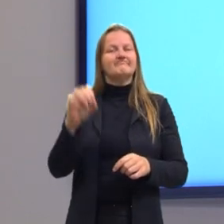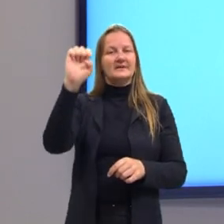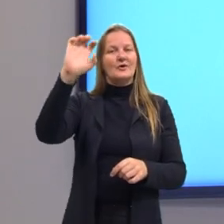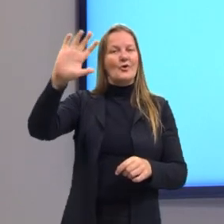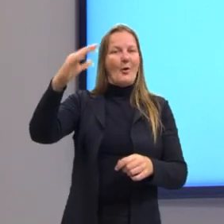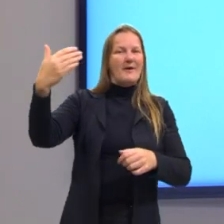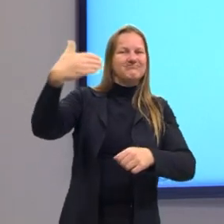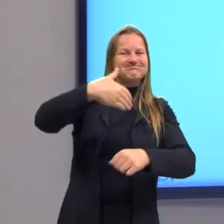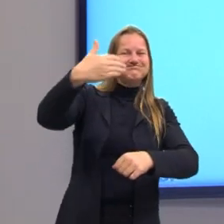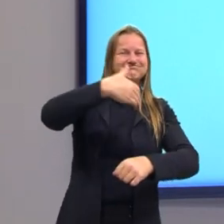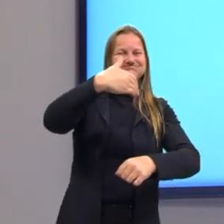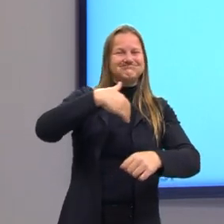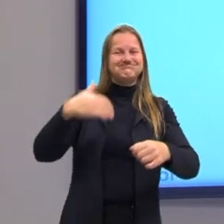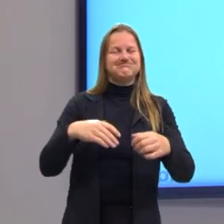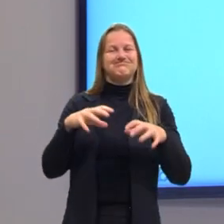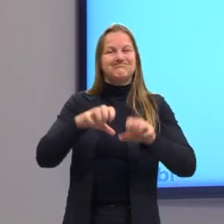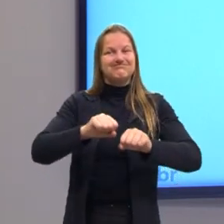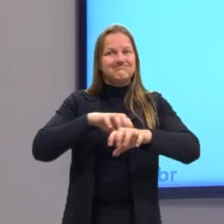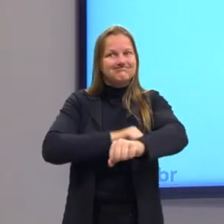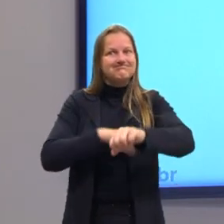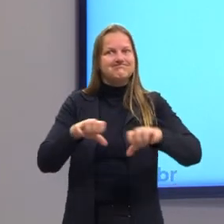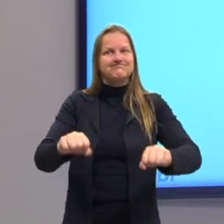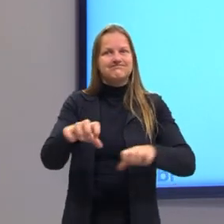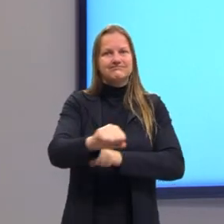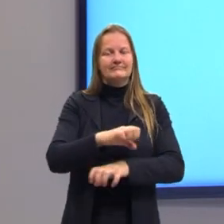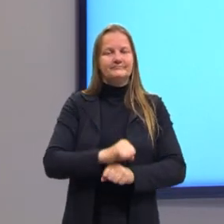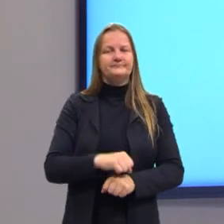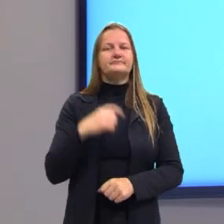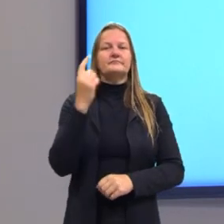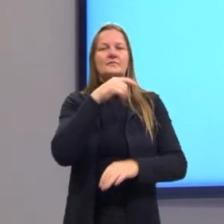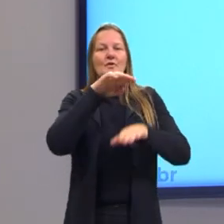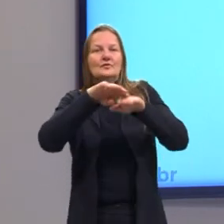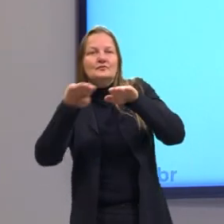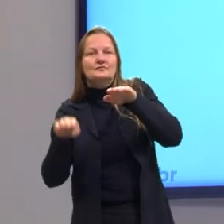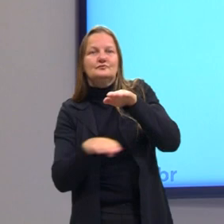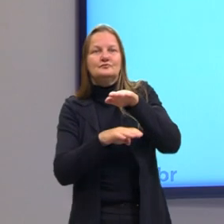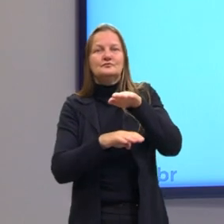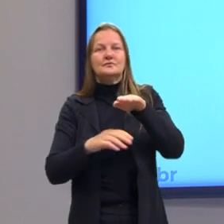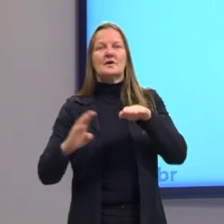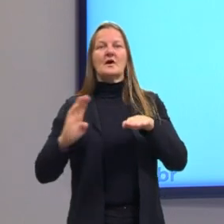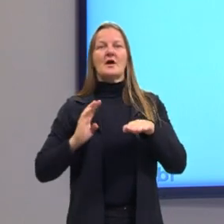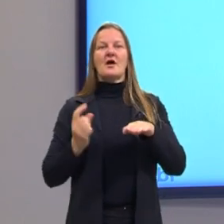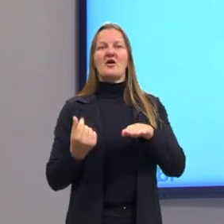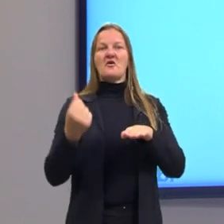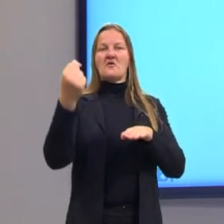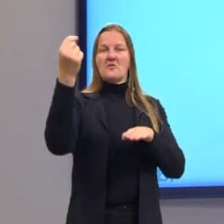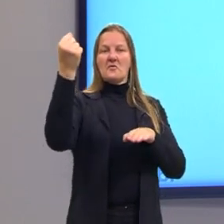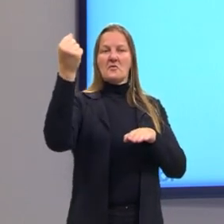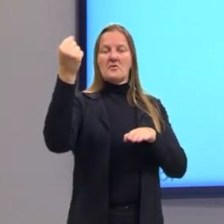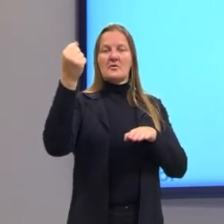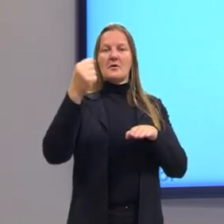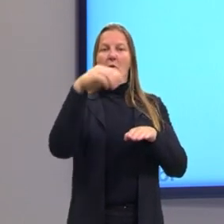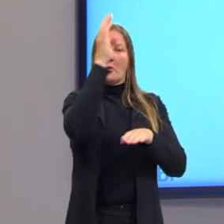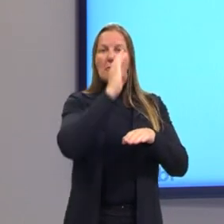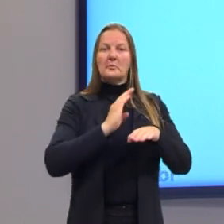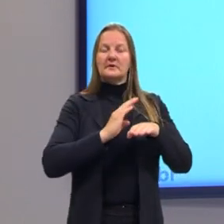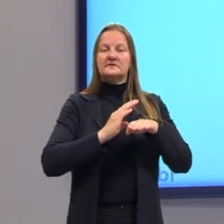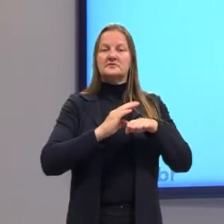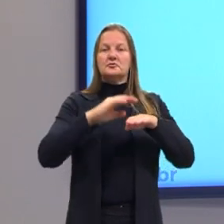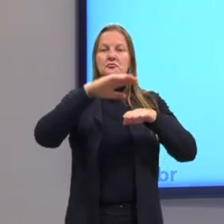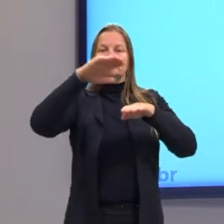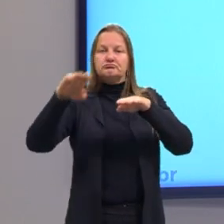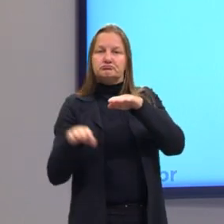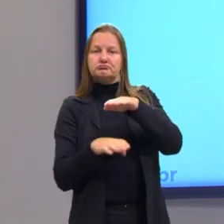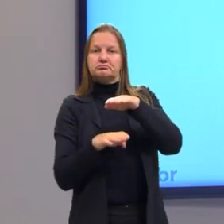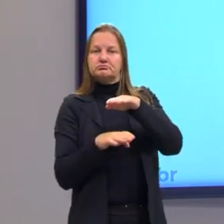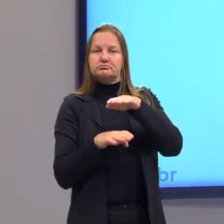inicia a colonização do Brasil e nós somos subordinados à burguesia europeia, que o Brasil e a América Latina,